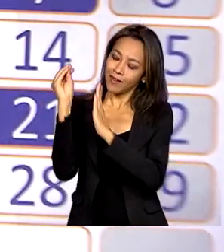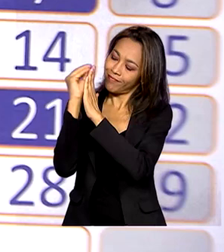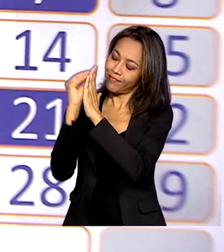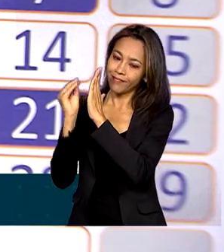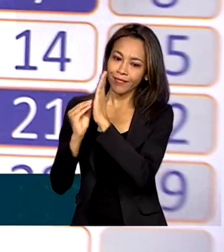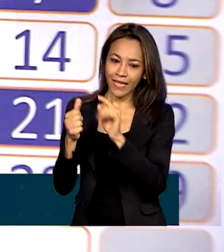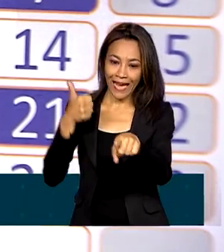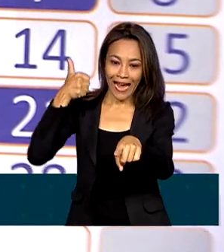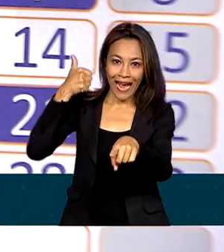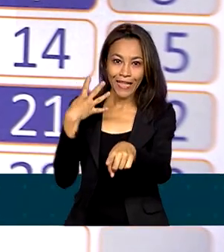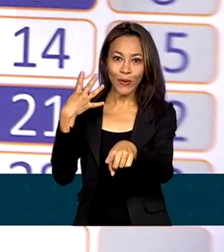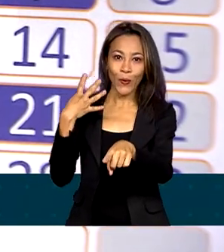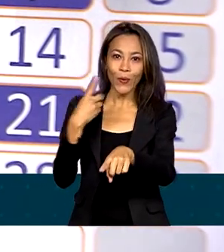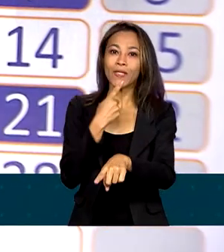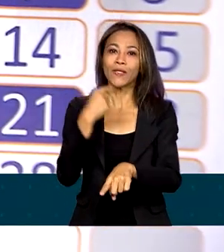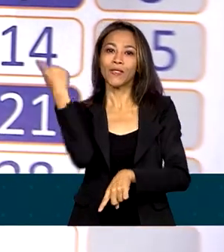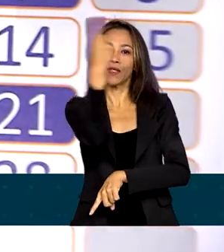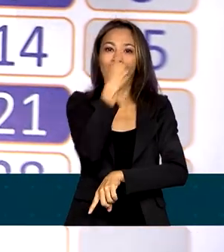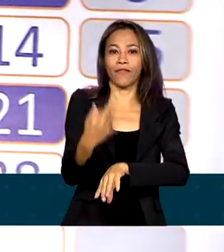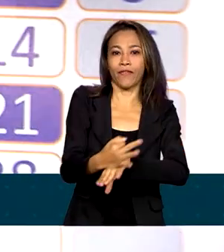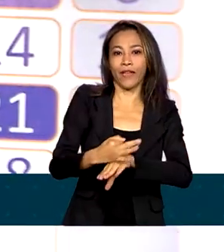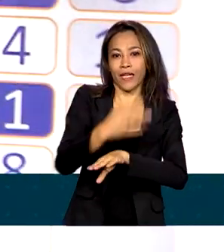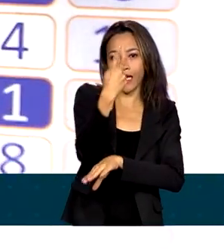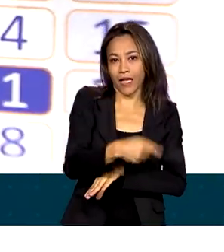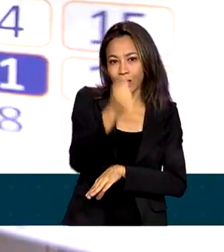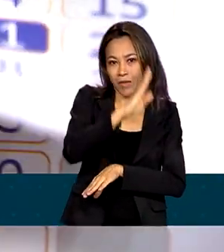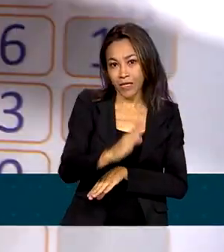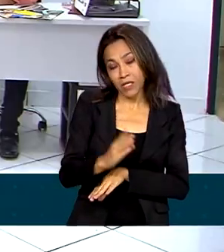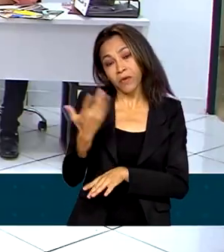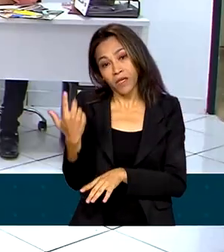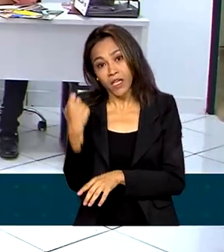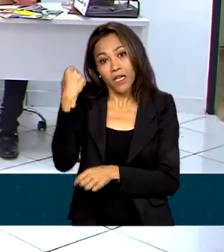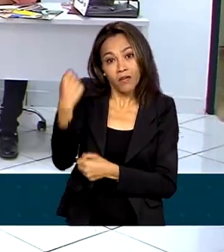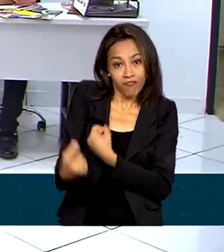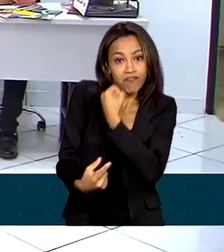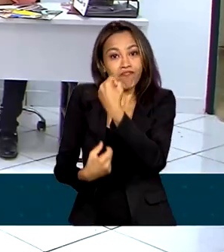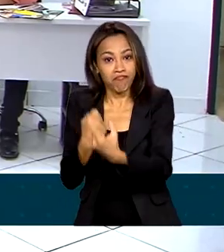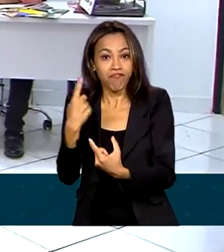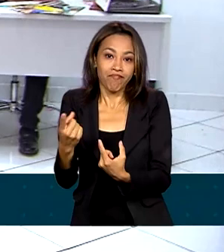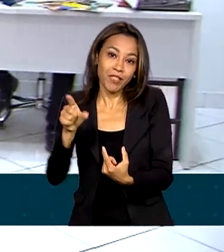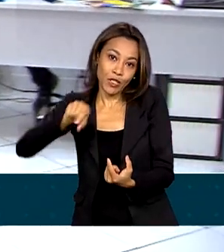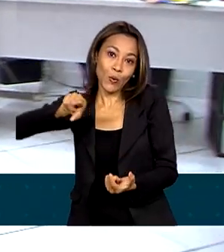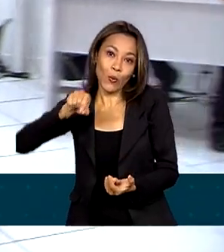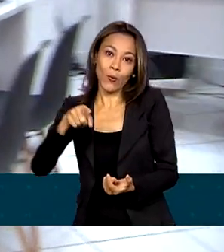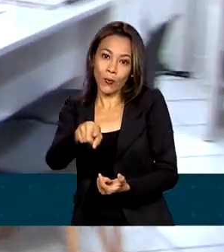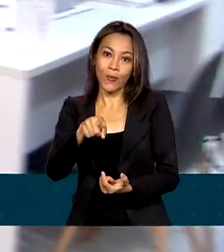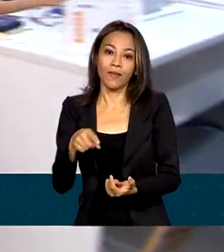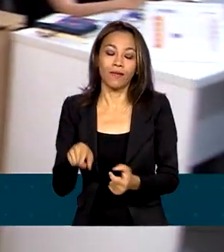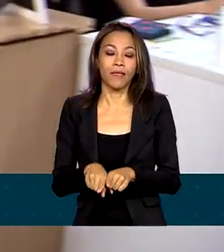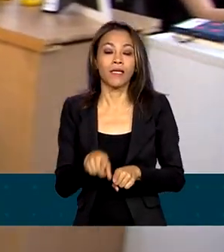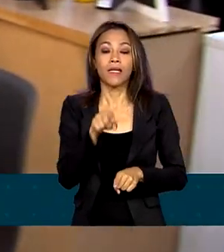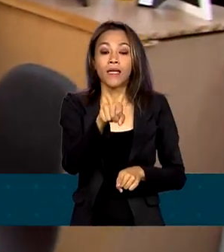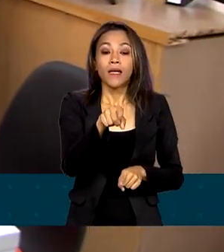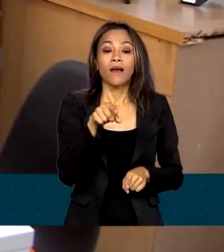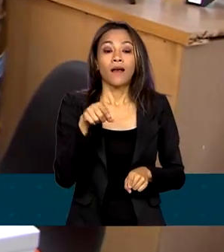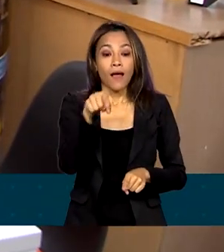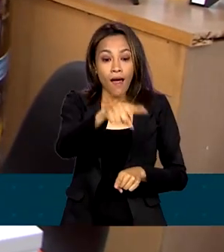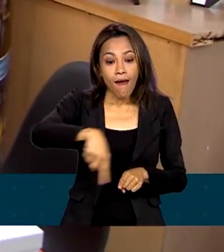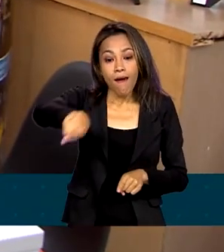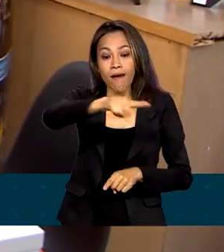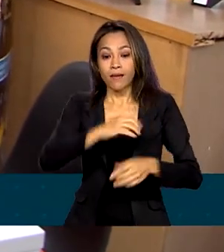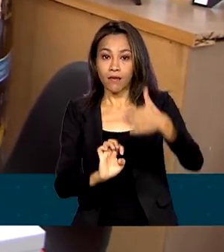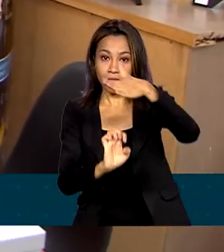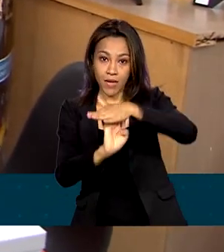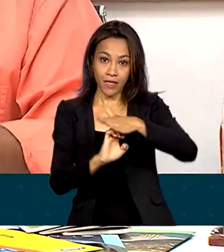serão 14 feriados nacionais e pontos facultativos. E de olho nessa oportunidade, as agências de